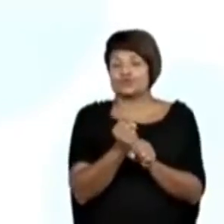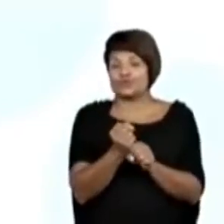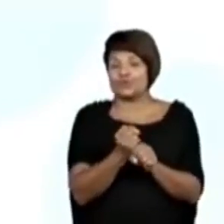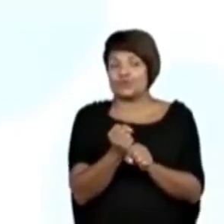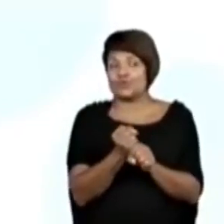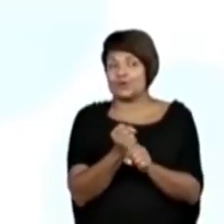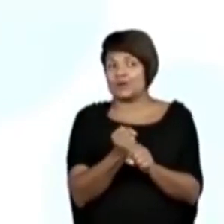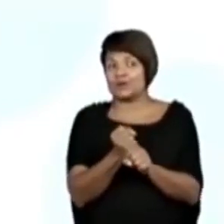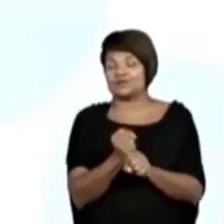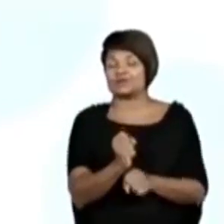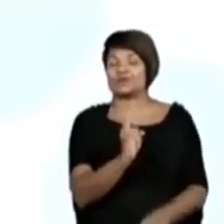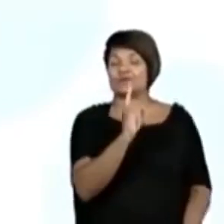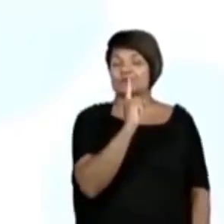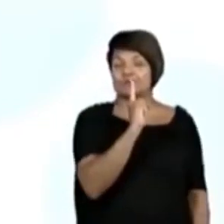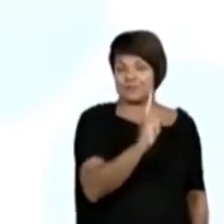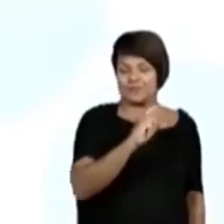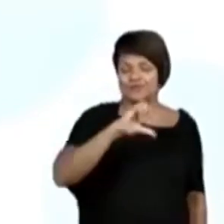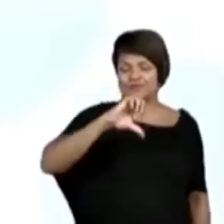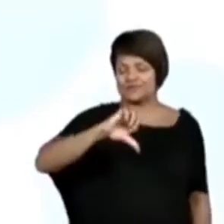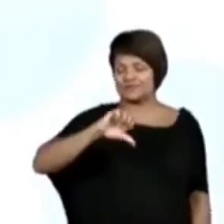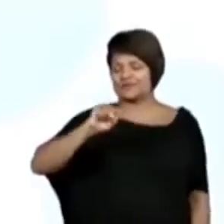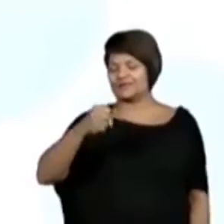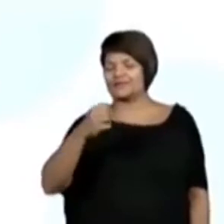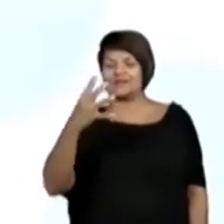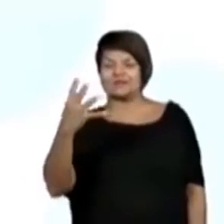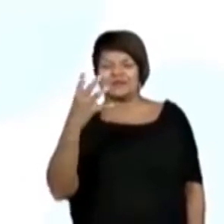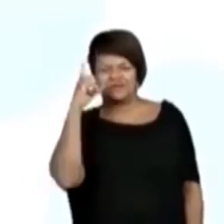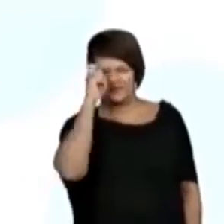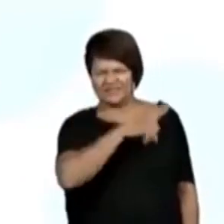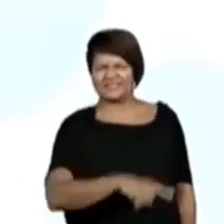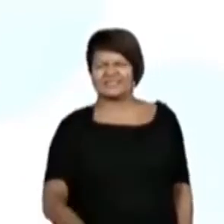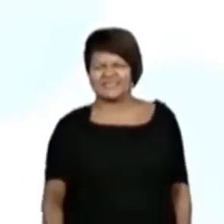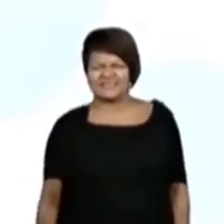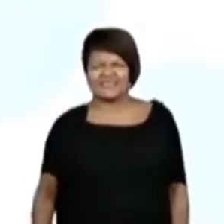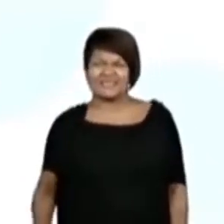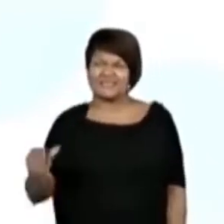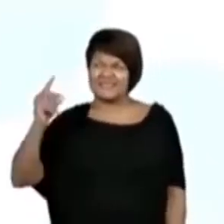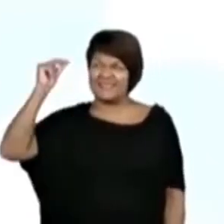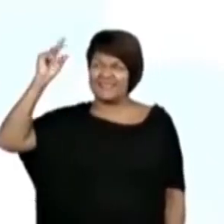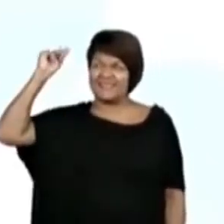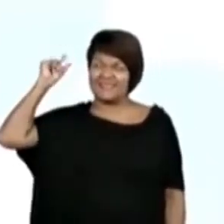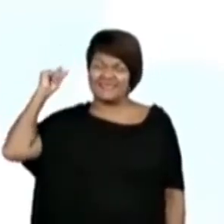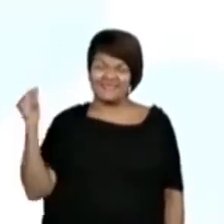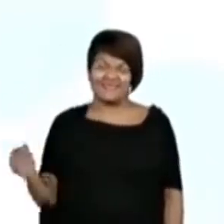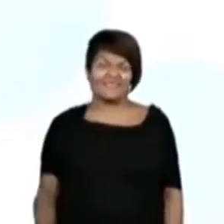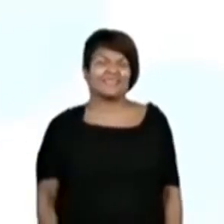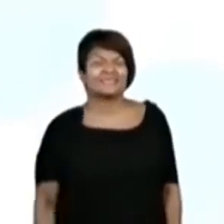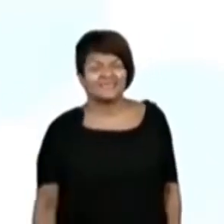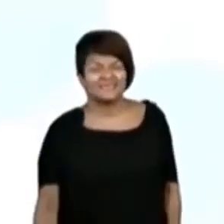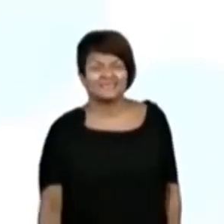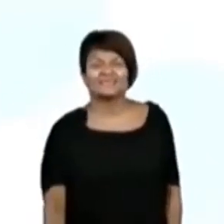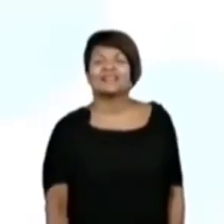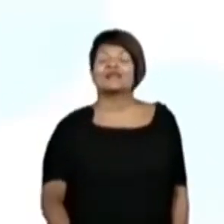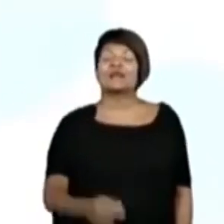é muito difícil. Faz muito tempo. Faz 37 anos.